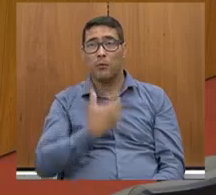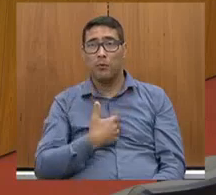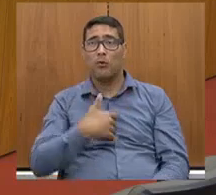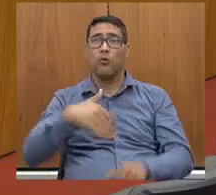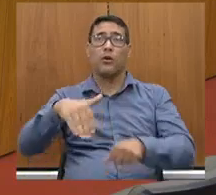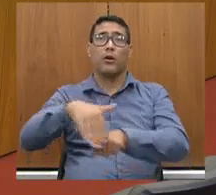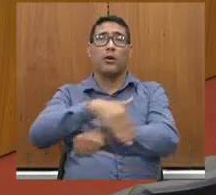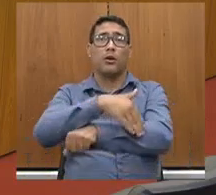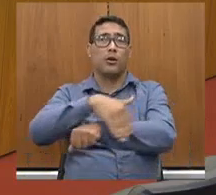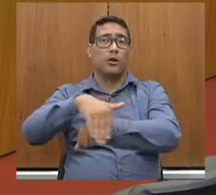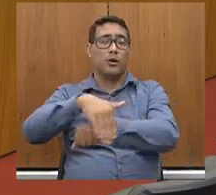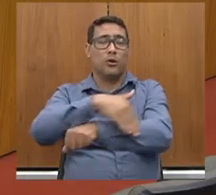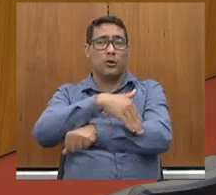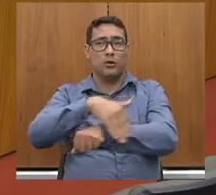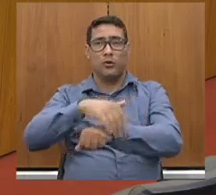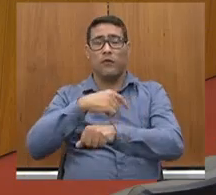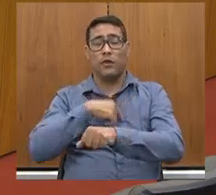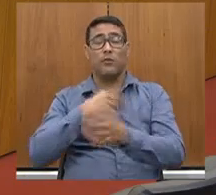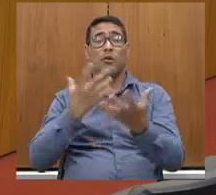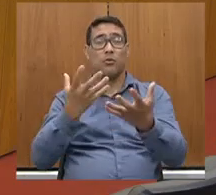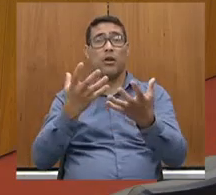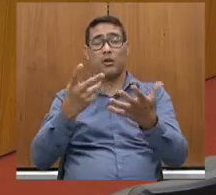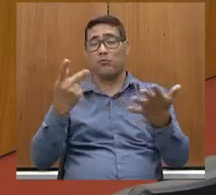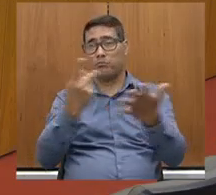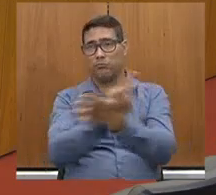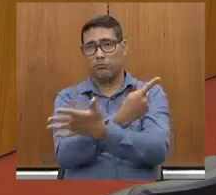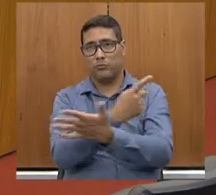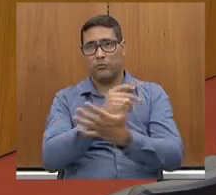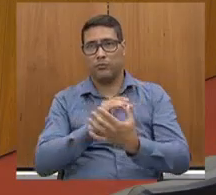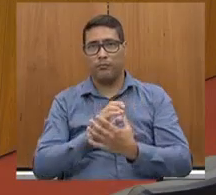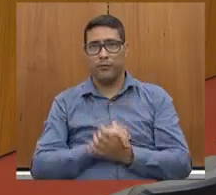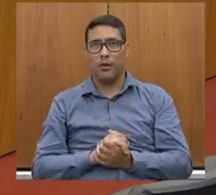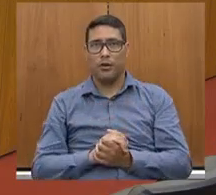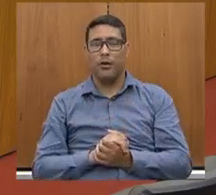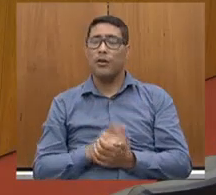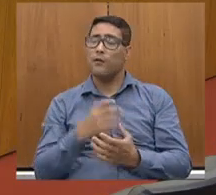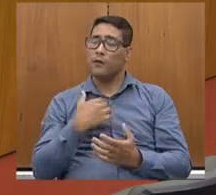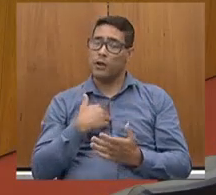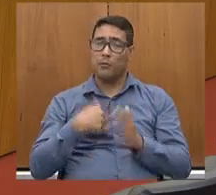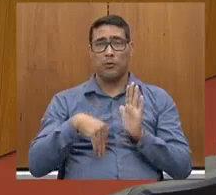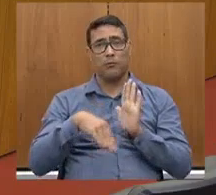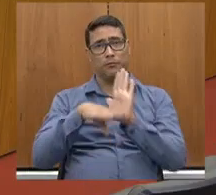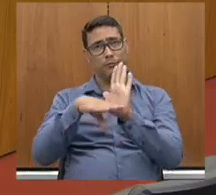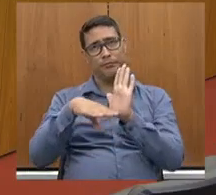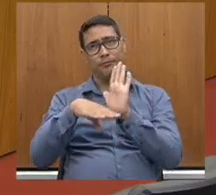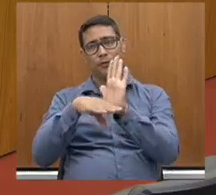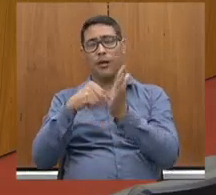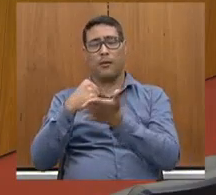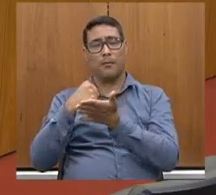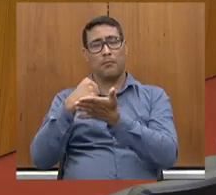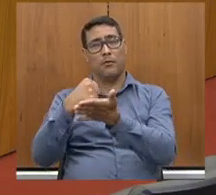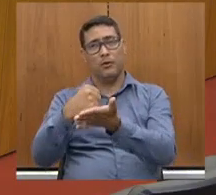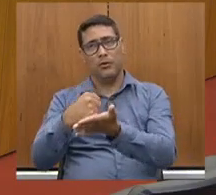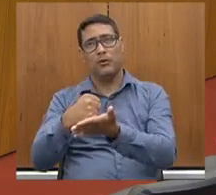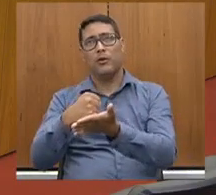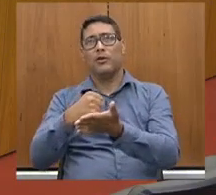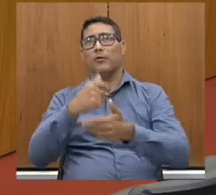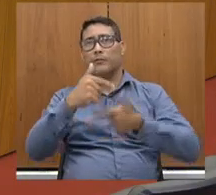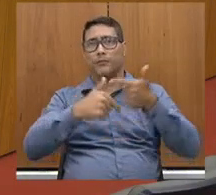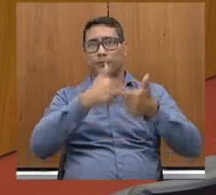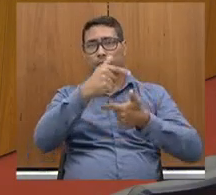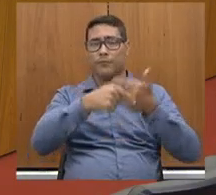acontecesse. Então, fica aí o meu apoio ao trabalho que tem sido feito pelas concessões,